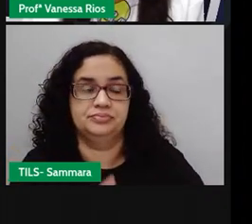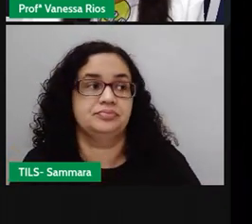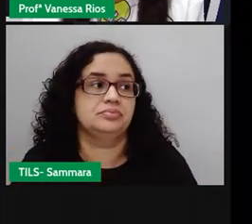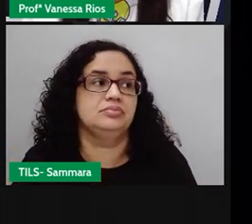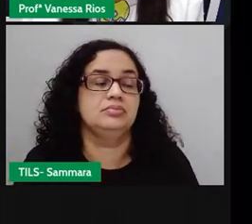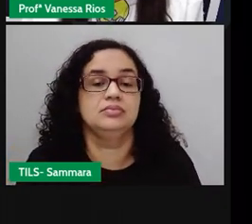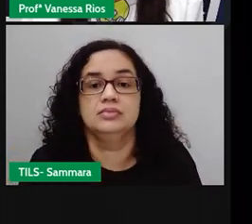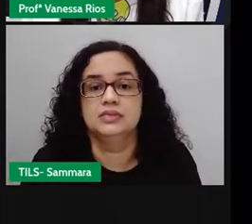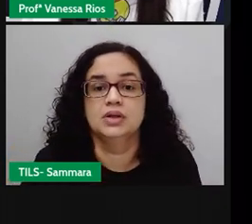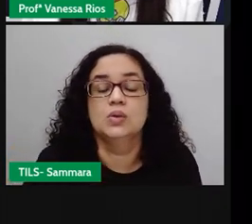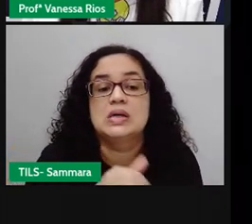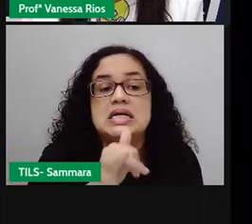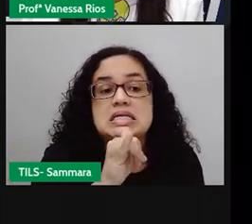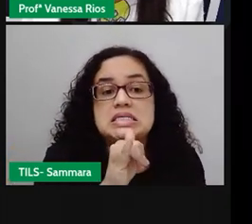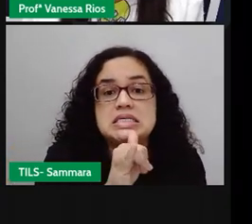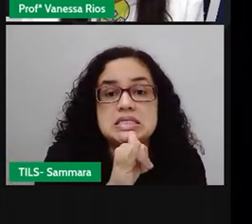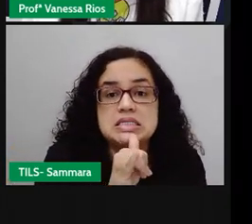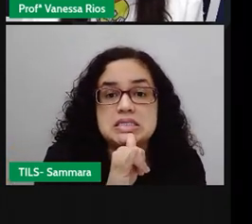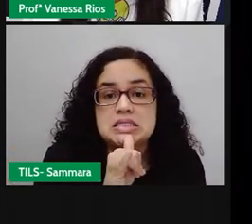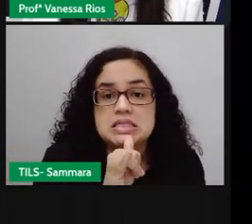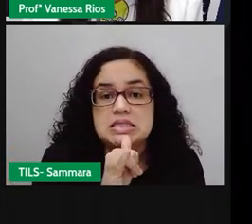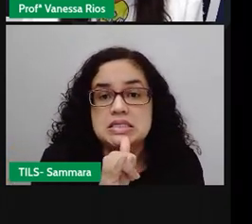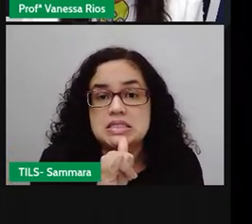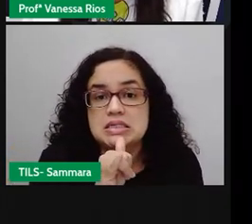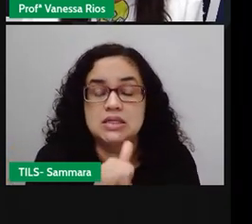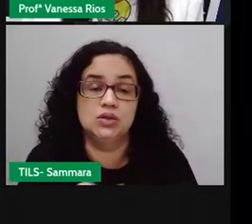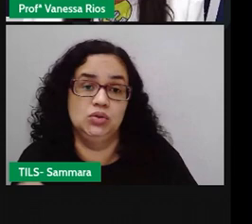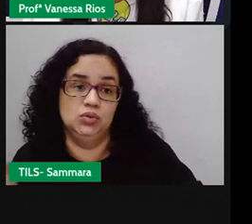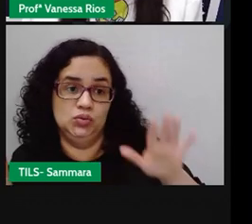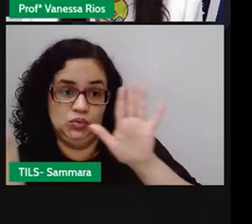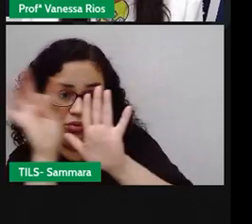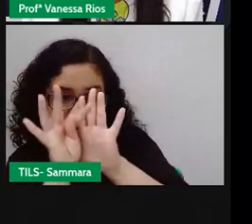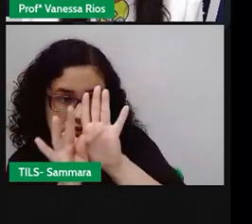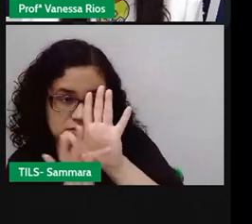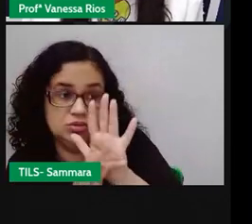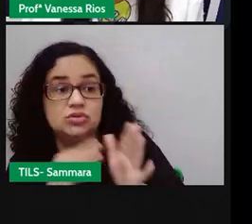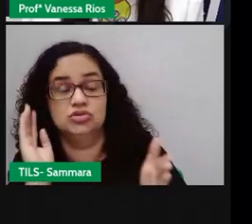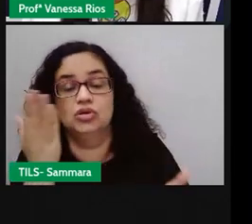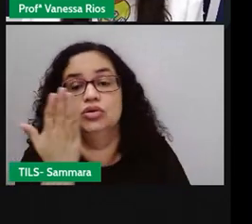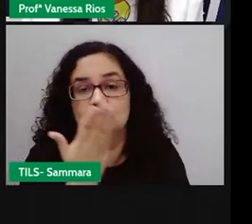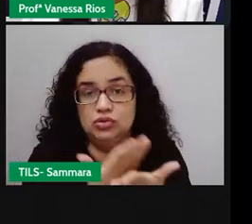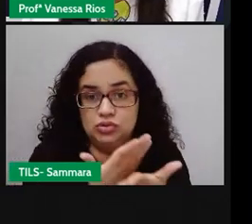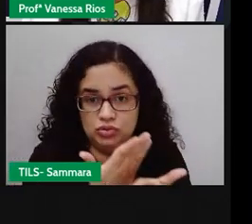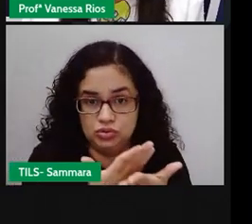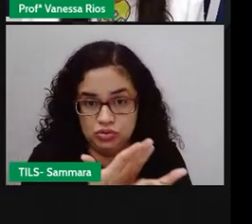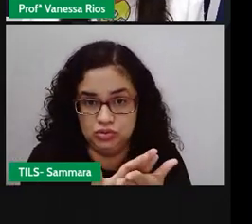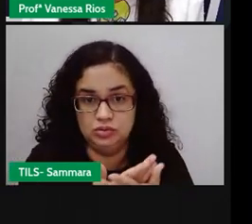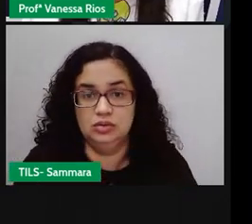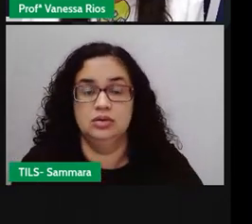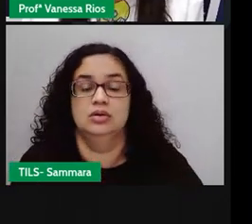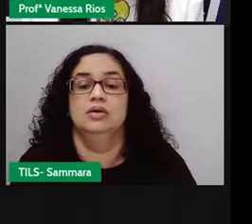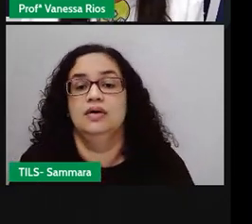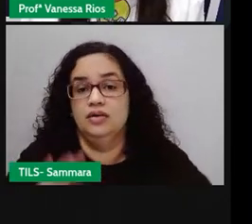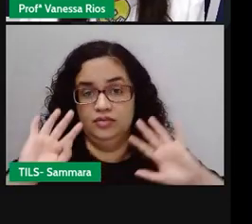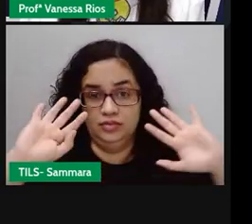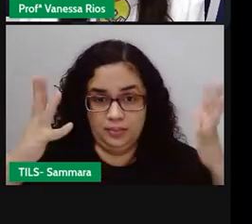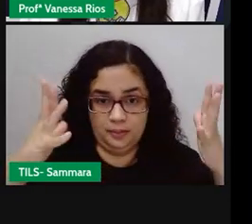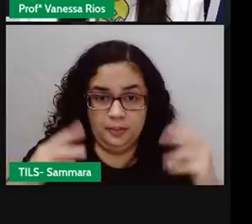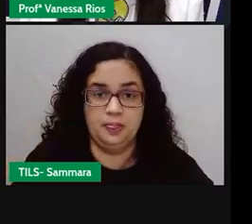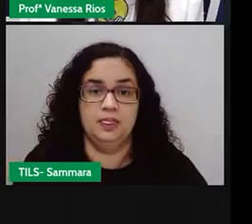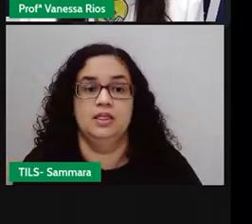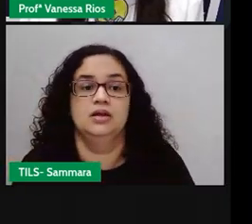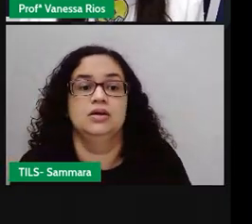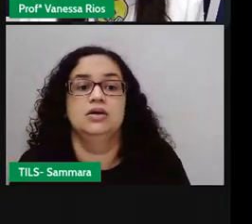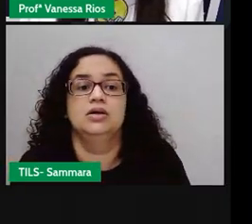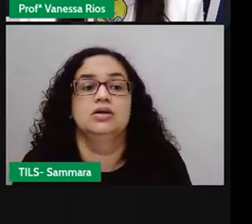A Pró colocou um exemplo aí, tirado lá do texto que a gente acabou de estudar, lá do conto, A Festa no Céu. Então,